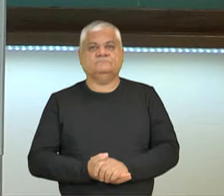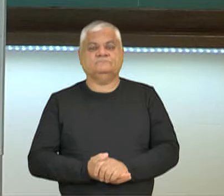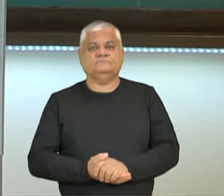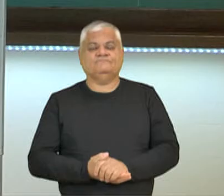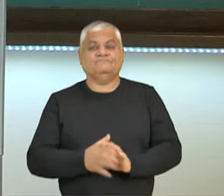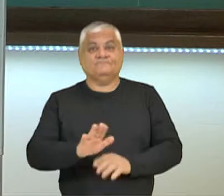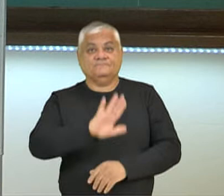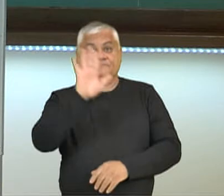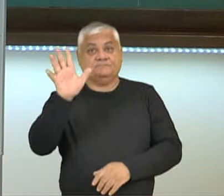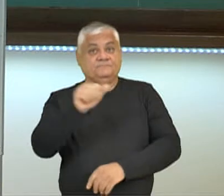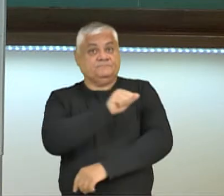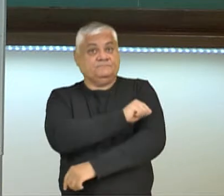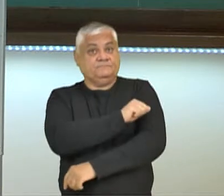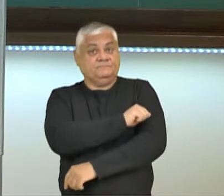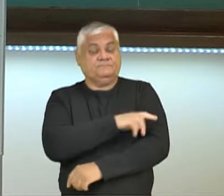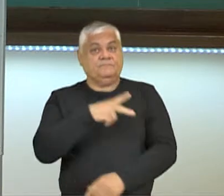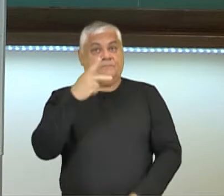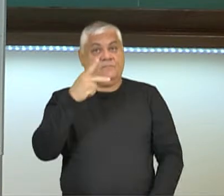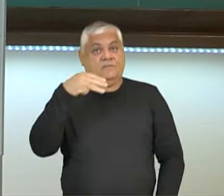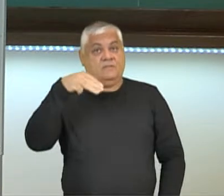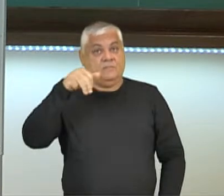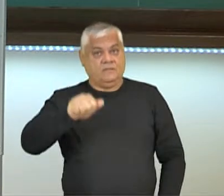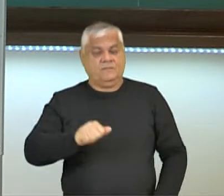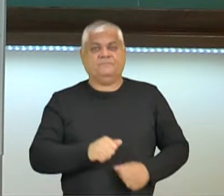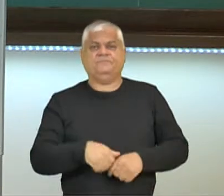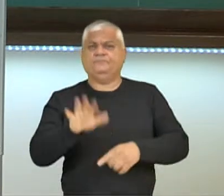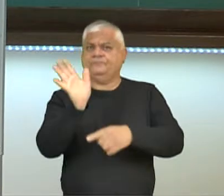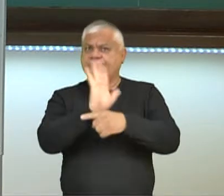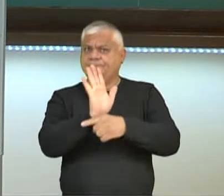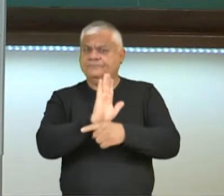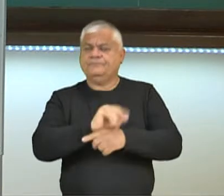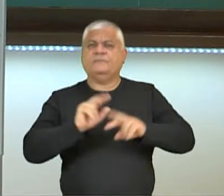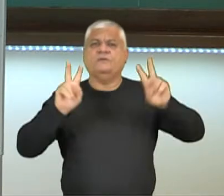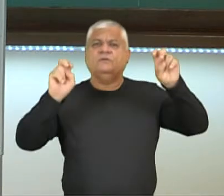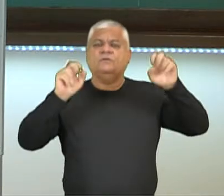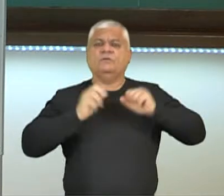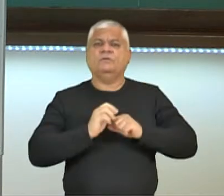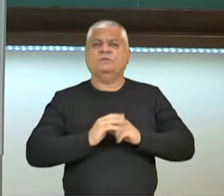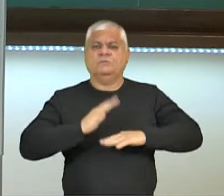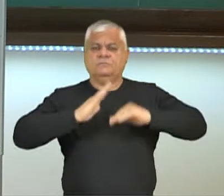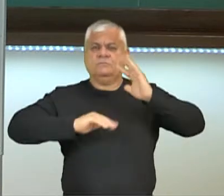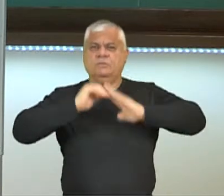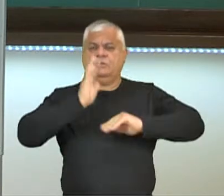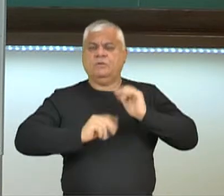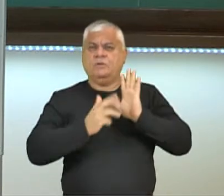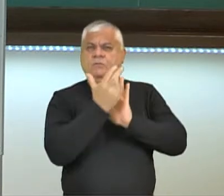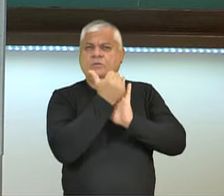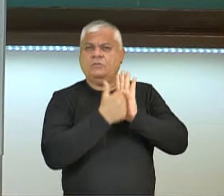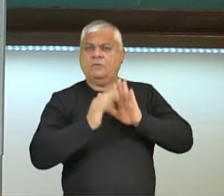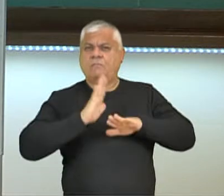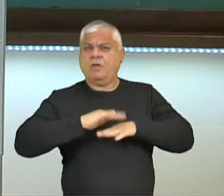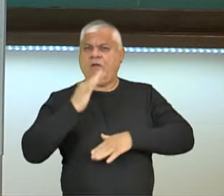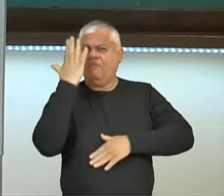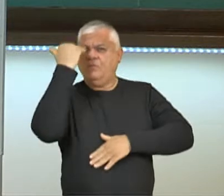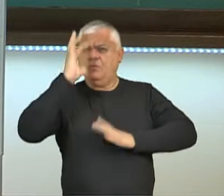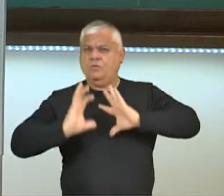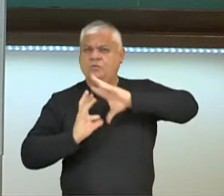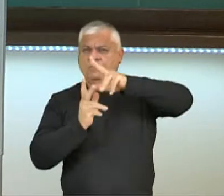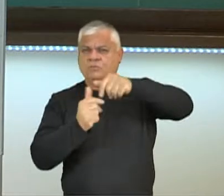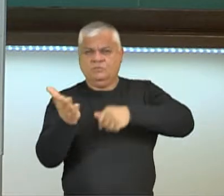Olá estudantes do programa Mais Aprendizagem. Nesse vídeo vamos falar sobre os pintores mais populares do mundo. Vamos lá?